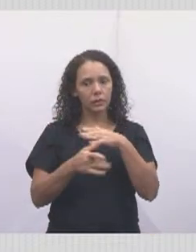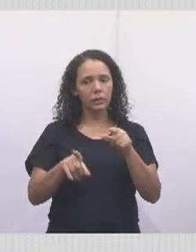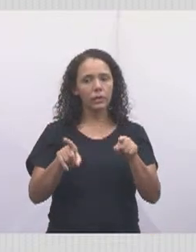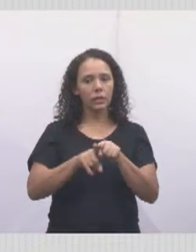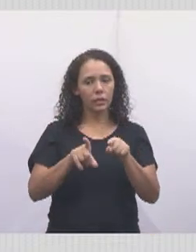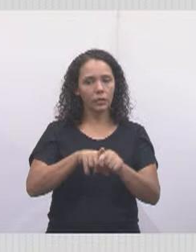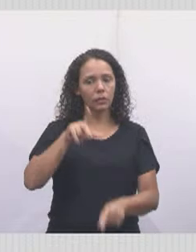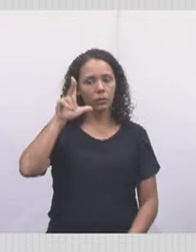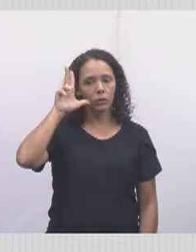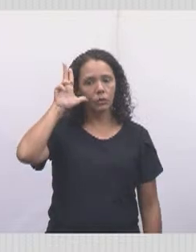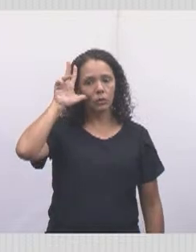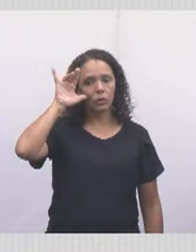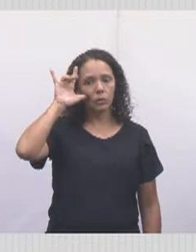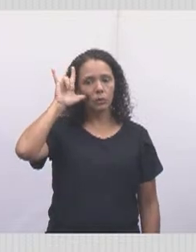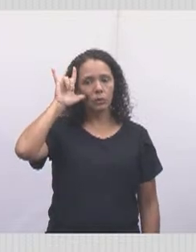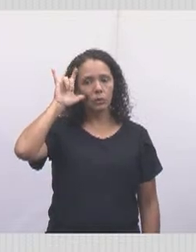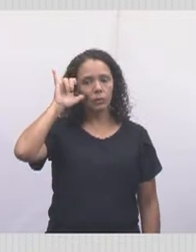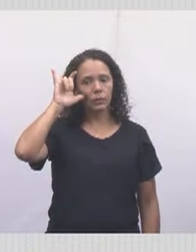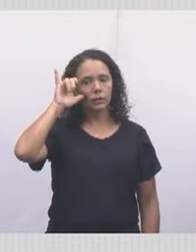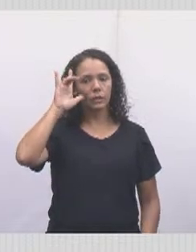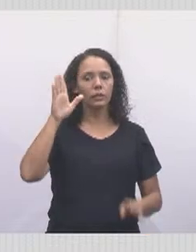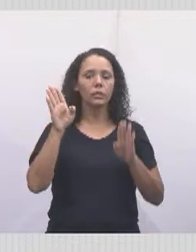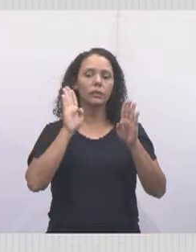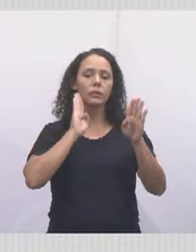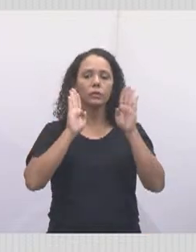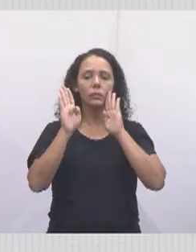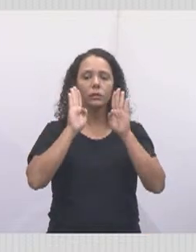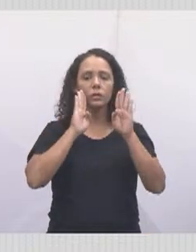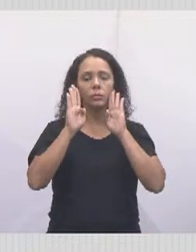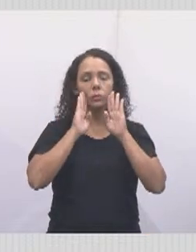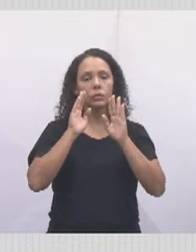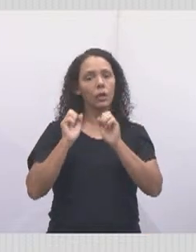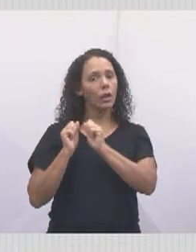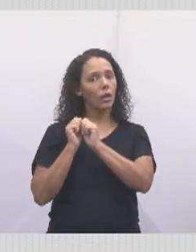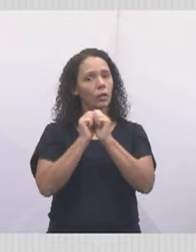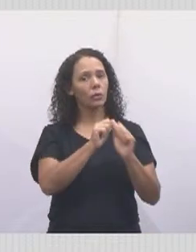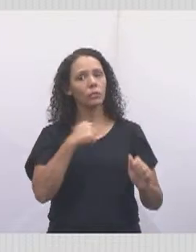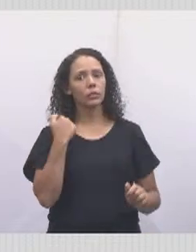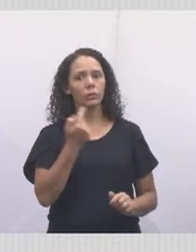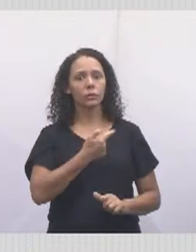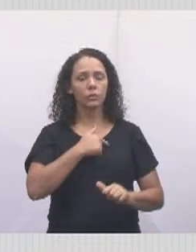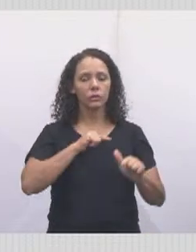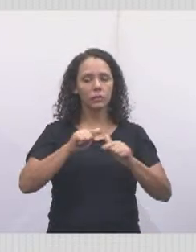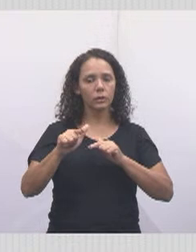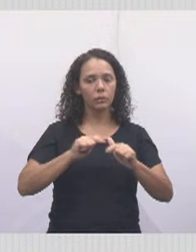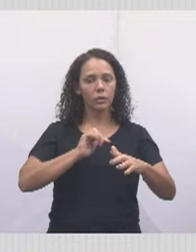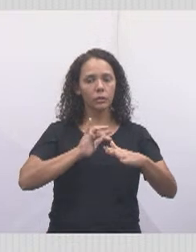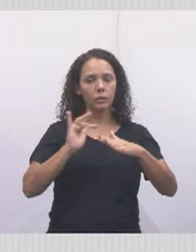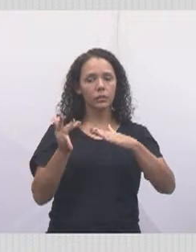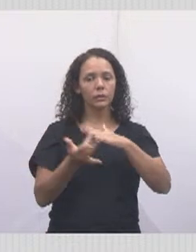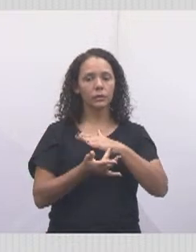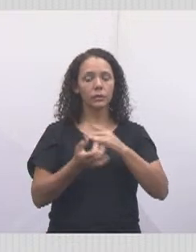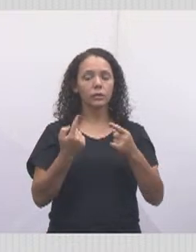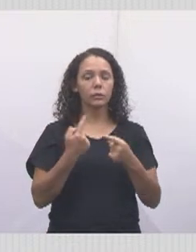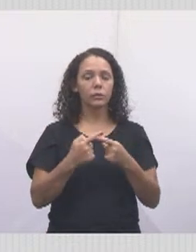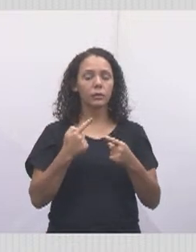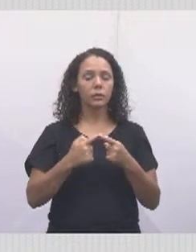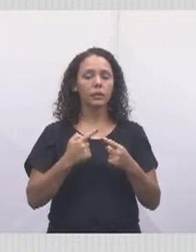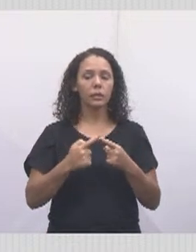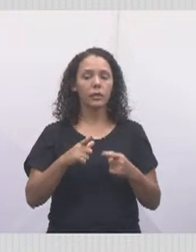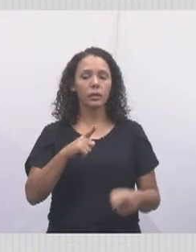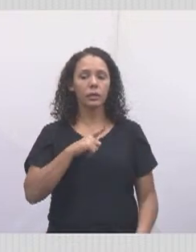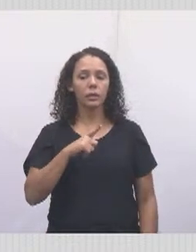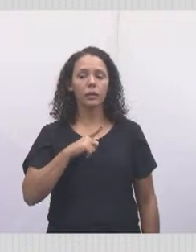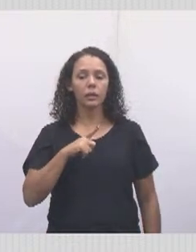Instagram e também o Facebook. acompanhe o nosso trabalho pelas redes sociais, porque, olha, temos